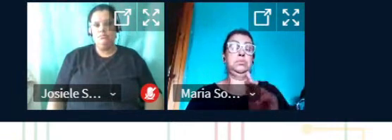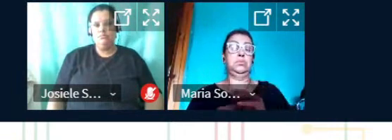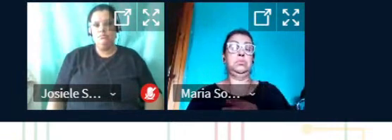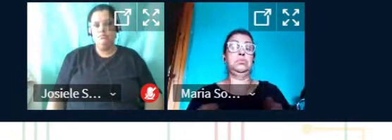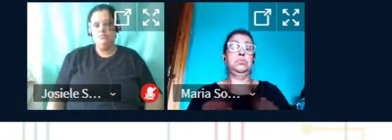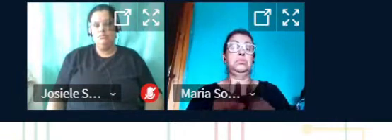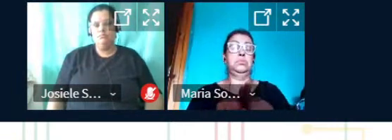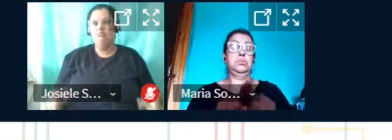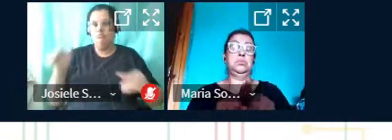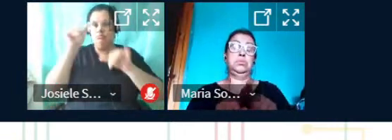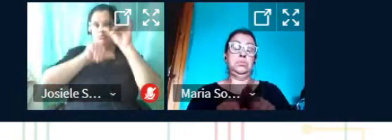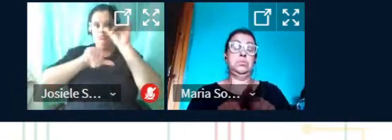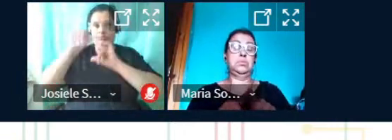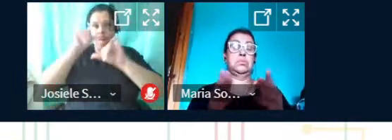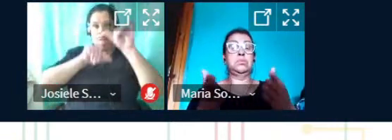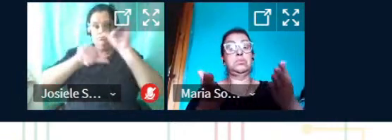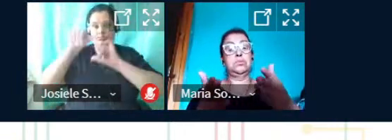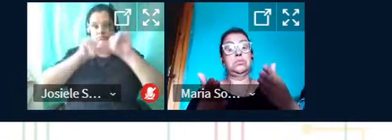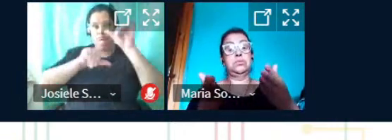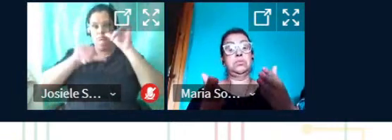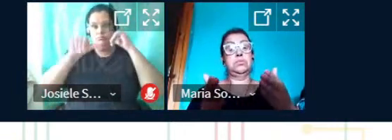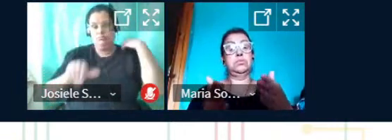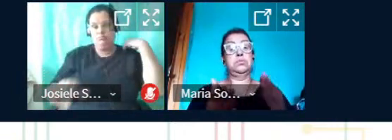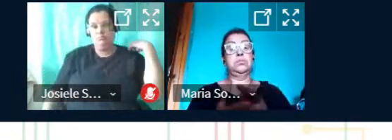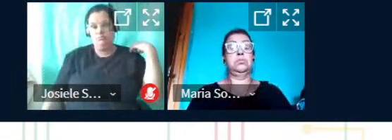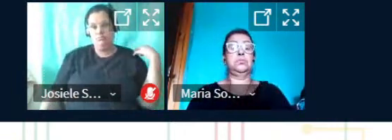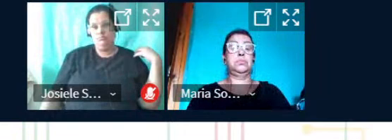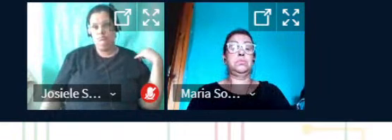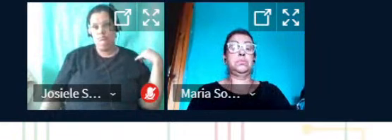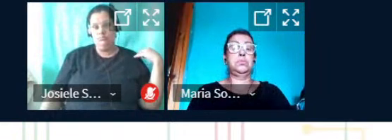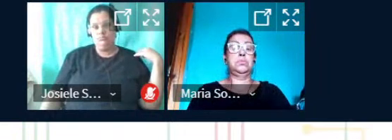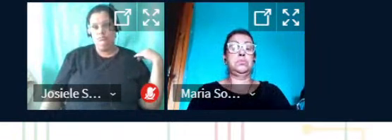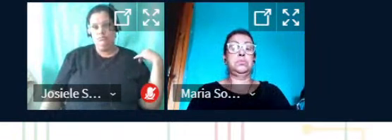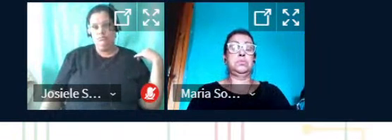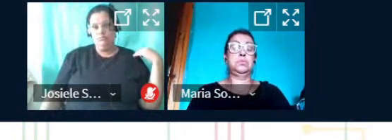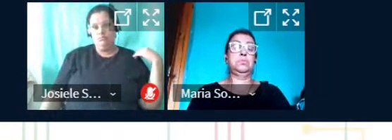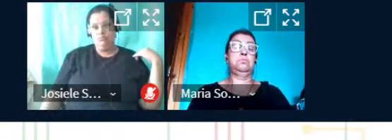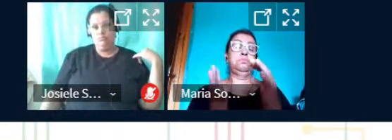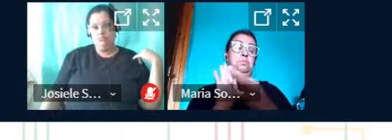Aqui passamos a condução dos comentários.